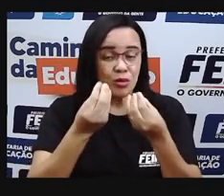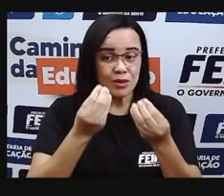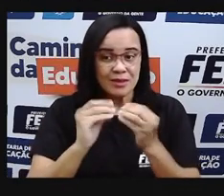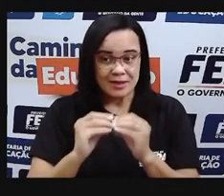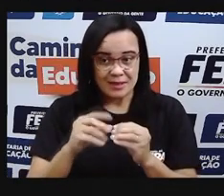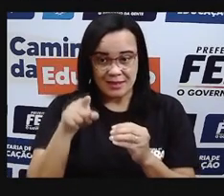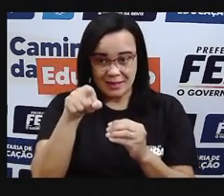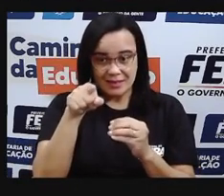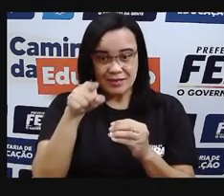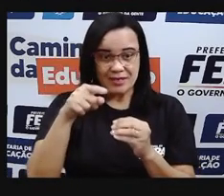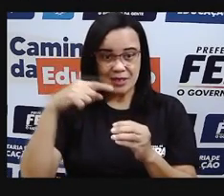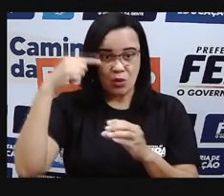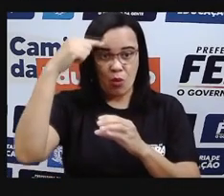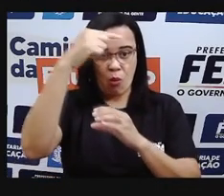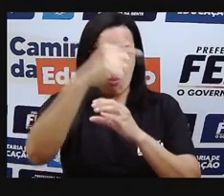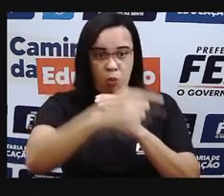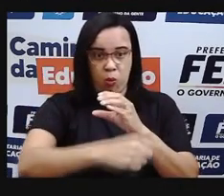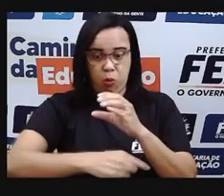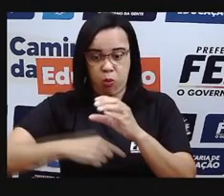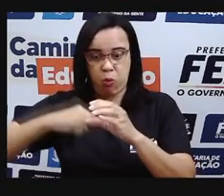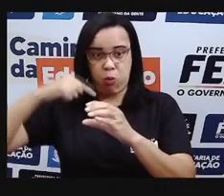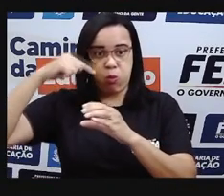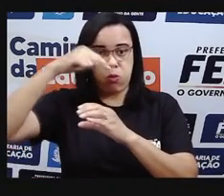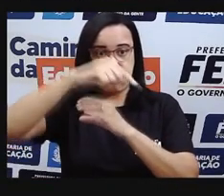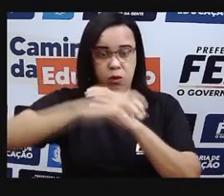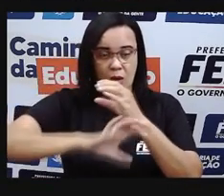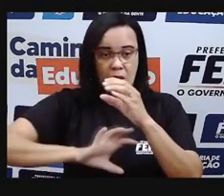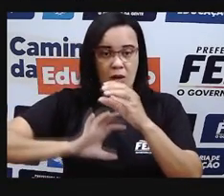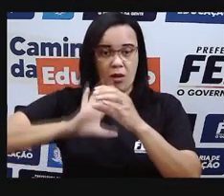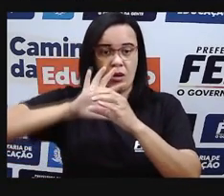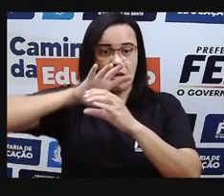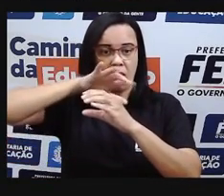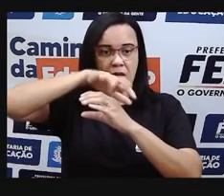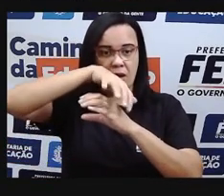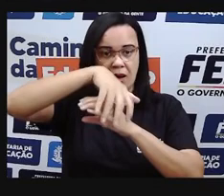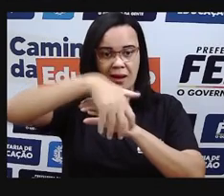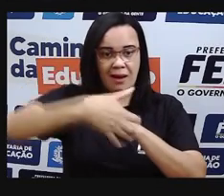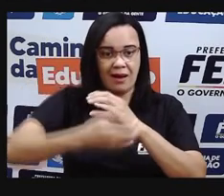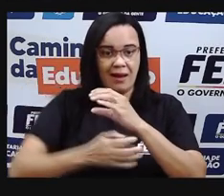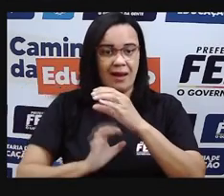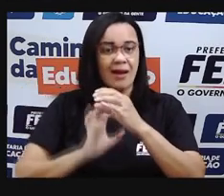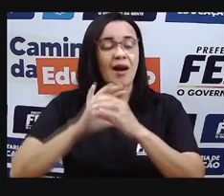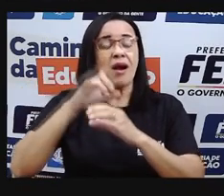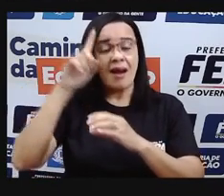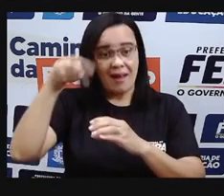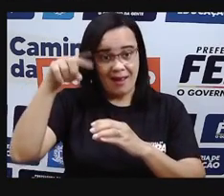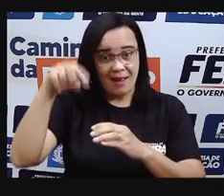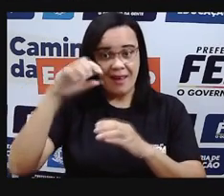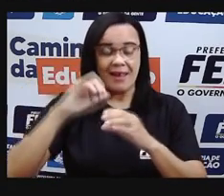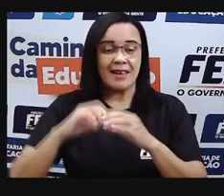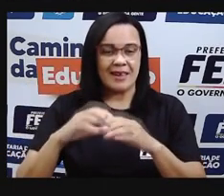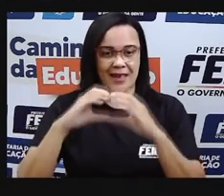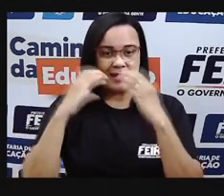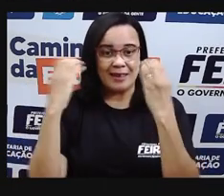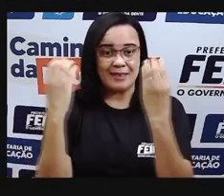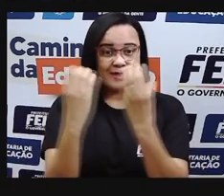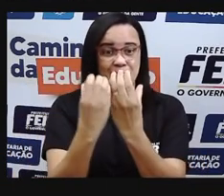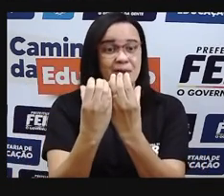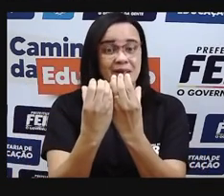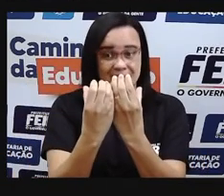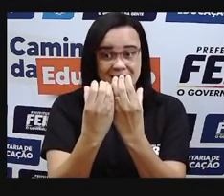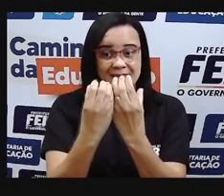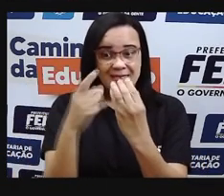passando essa câmera, né? Ela vai ser o quê? Ela vai ser a atmosfera, tá? E aí,